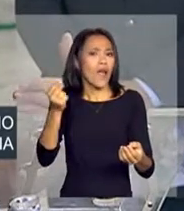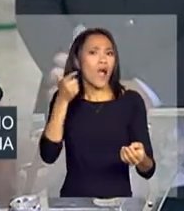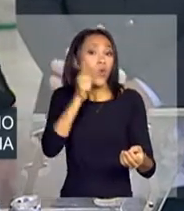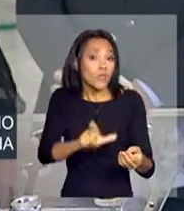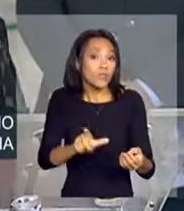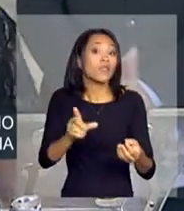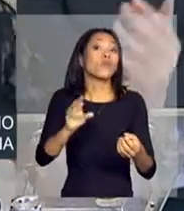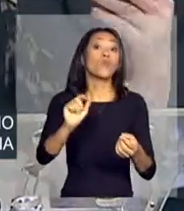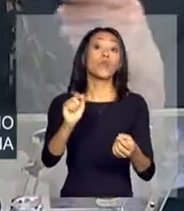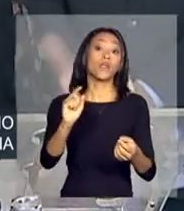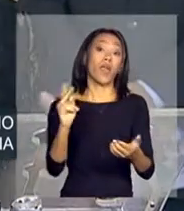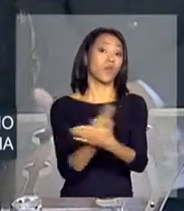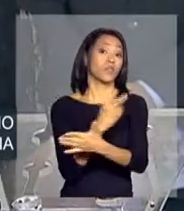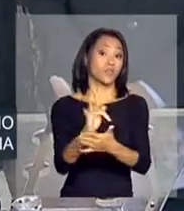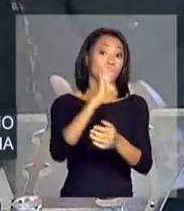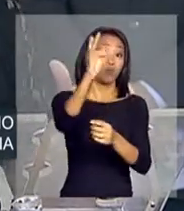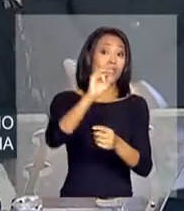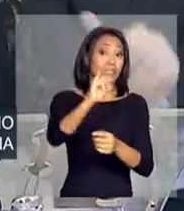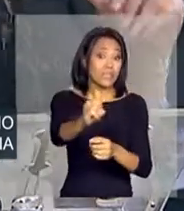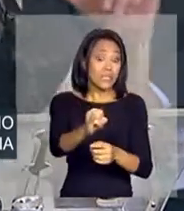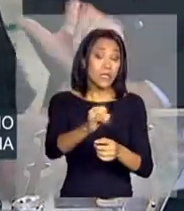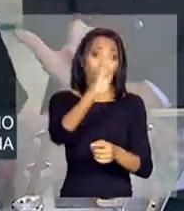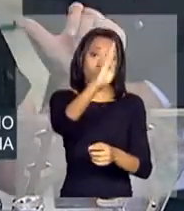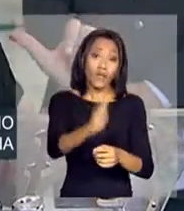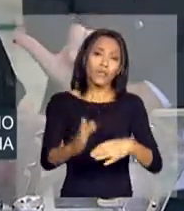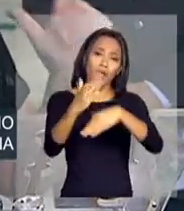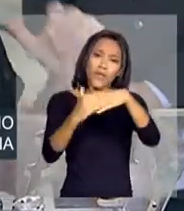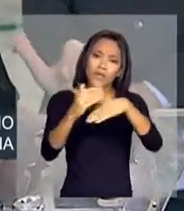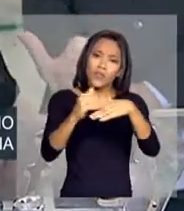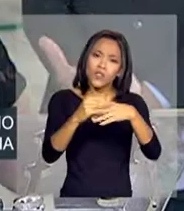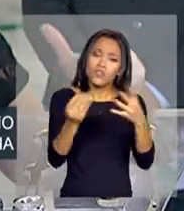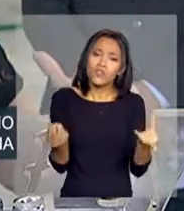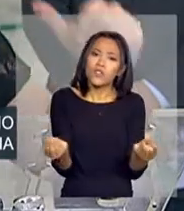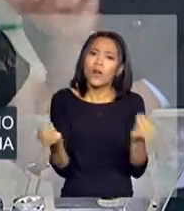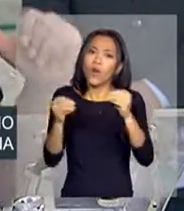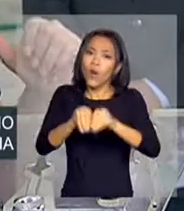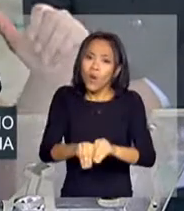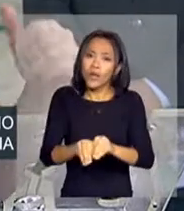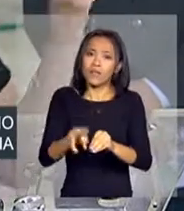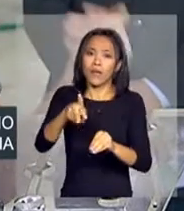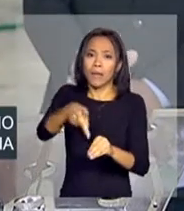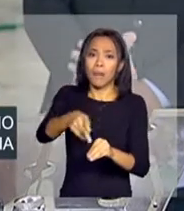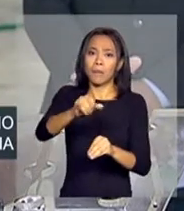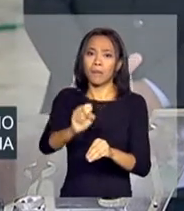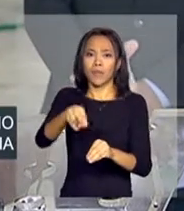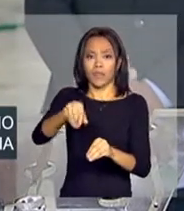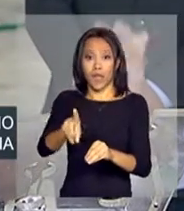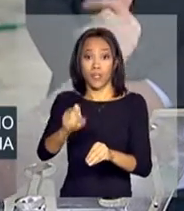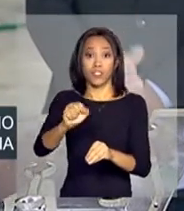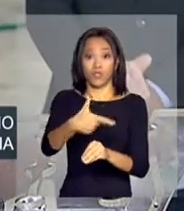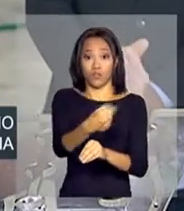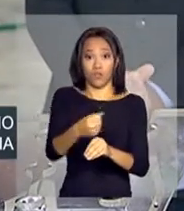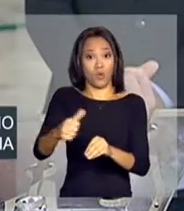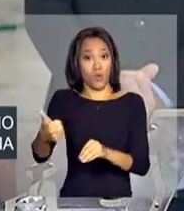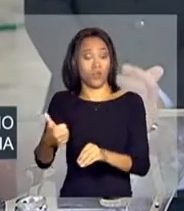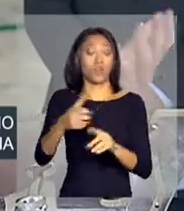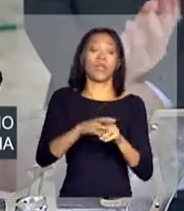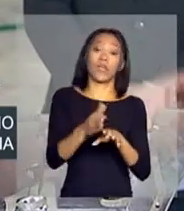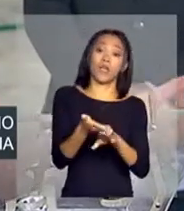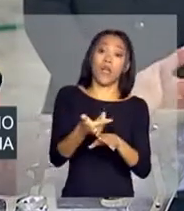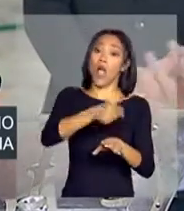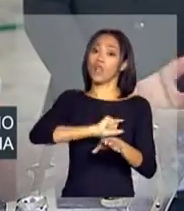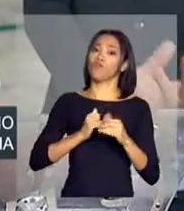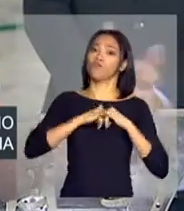Carinhoso fosse computado na PNAD de 2011. Por quê? Porque a PNAD, que a gente divulgou em 2011 e a de 2010,